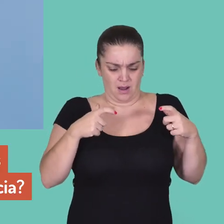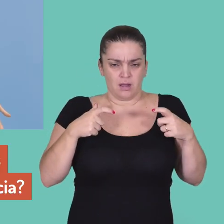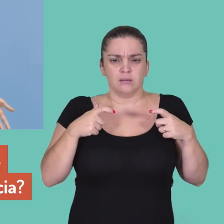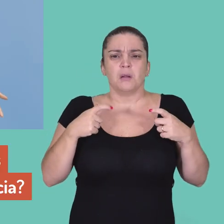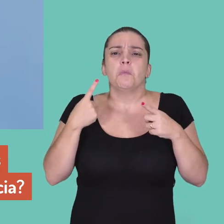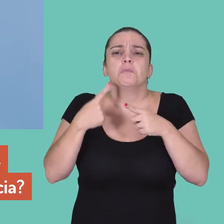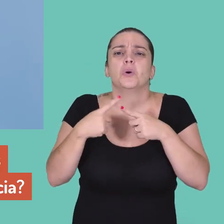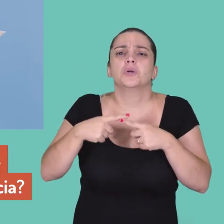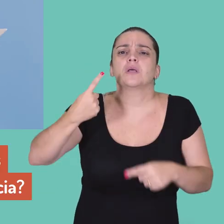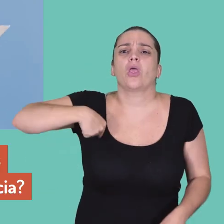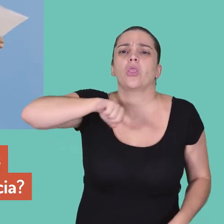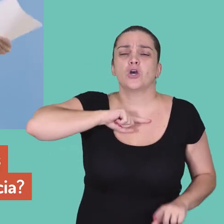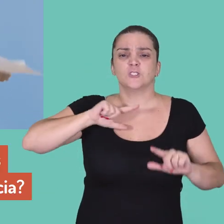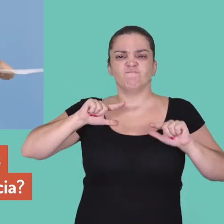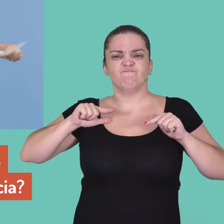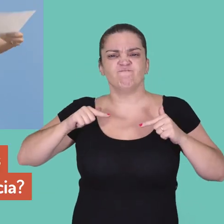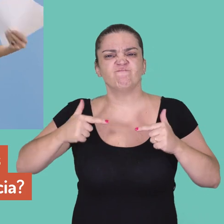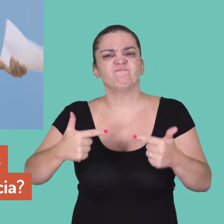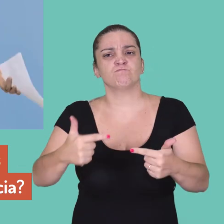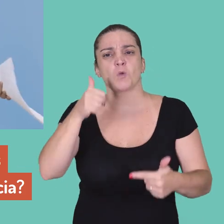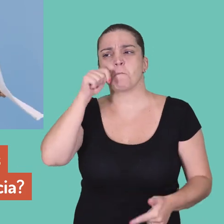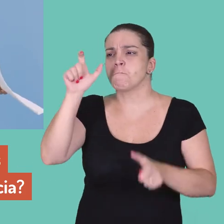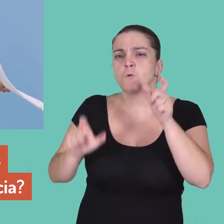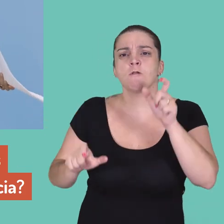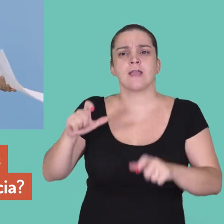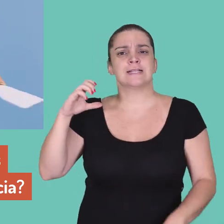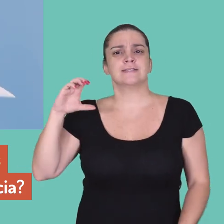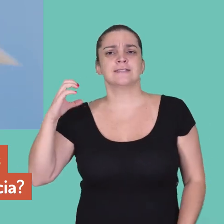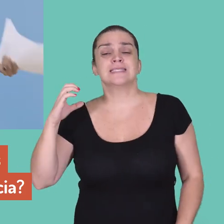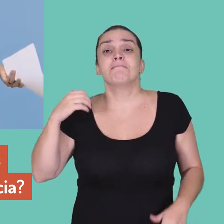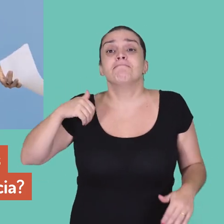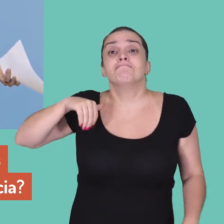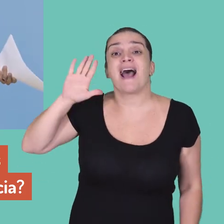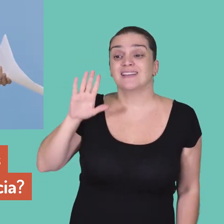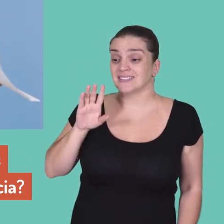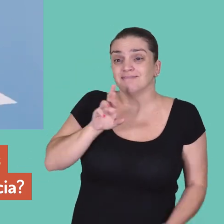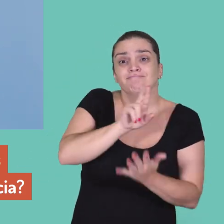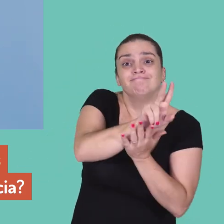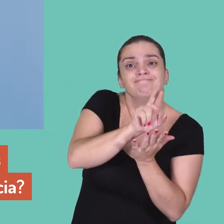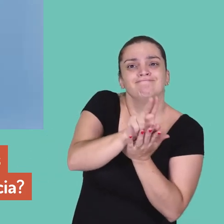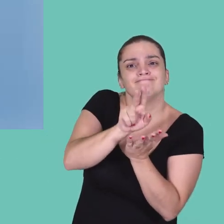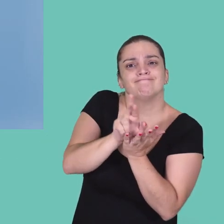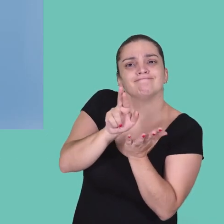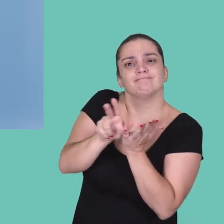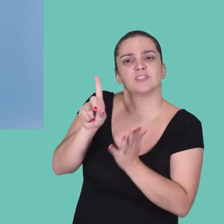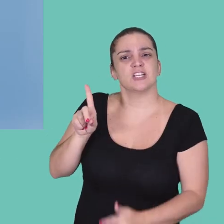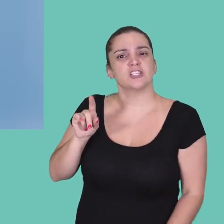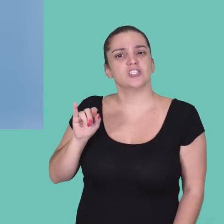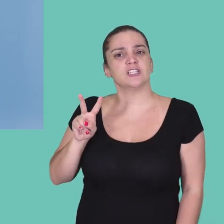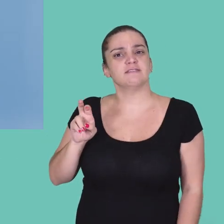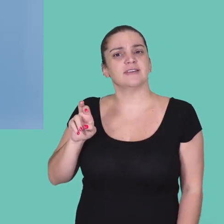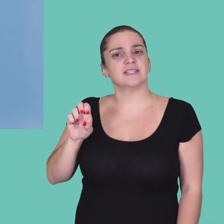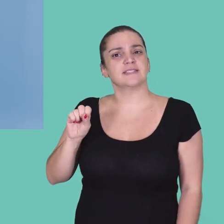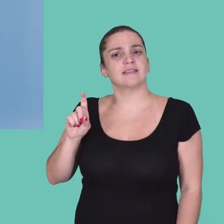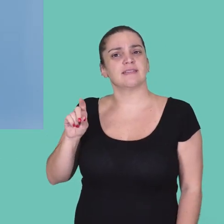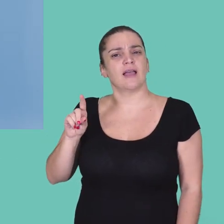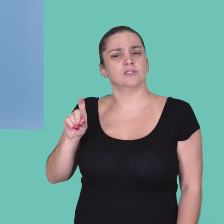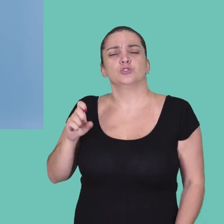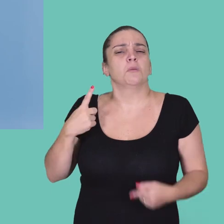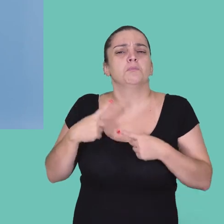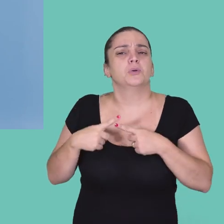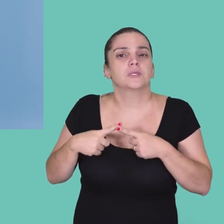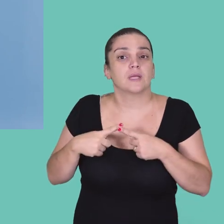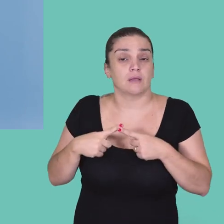por que a gente está lutando para ter mais mulher na ciência, mais diversidade na ciência. E diversidade na ciência é importante